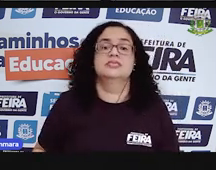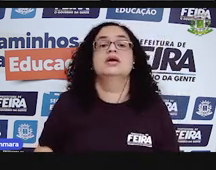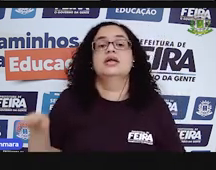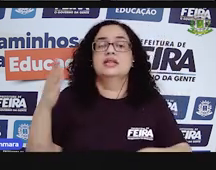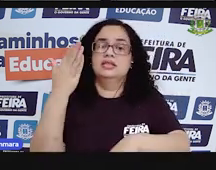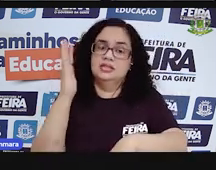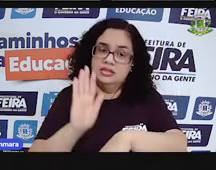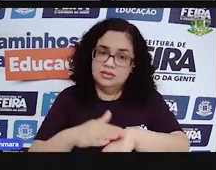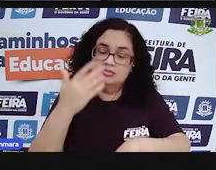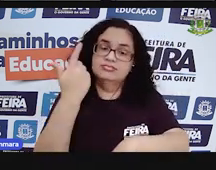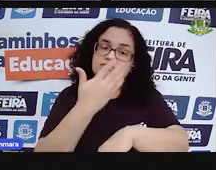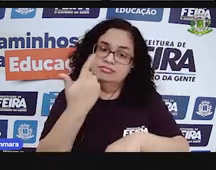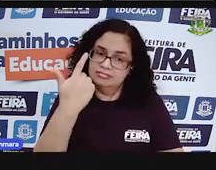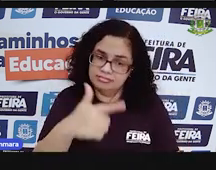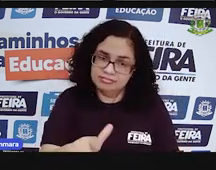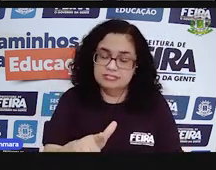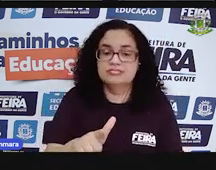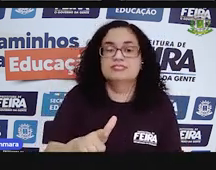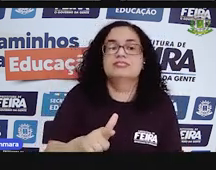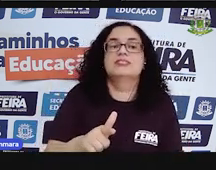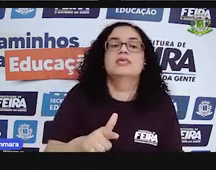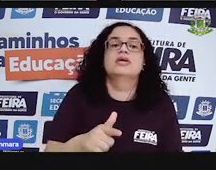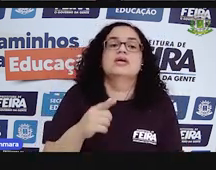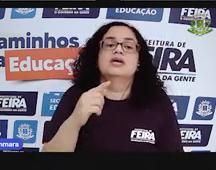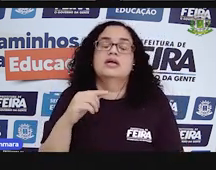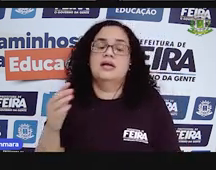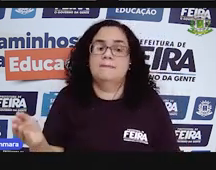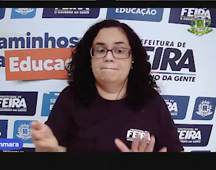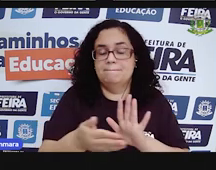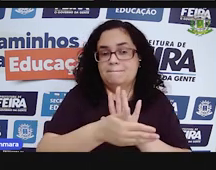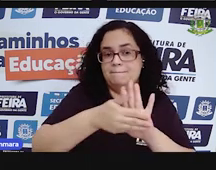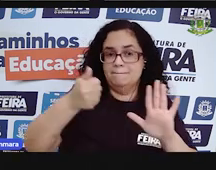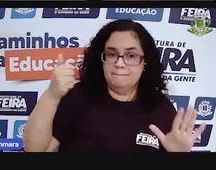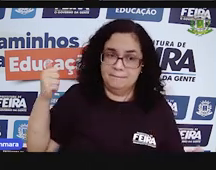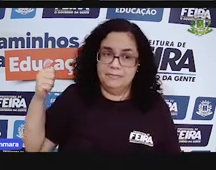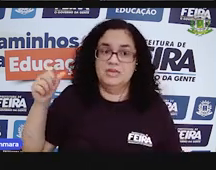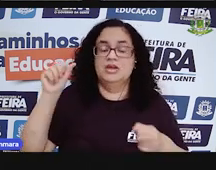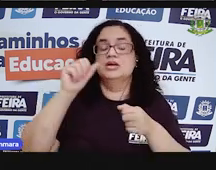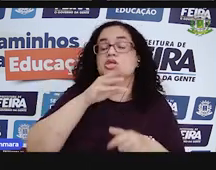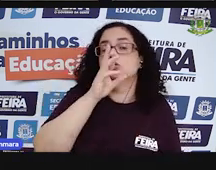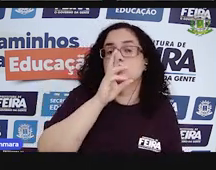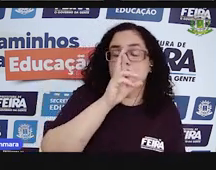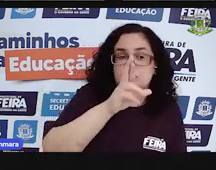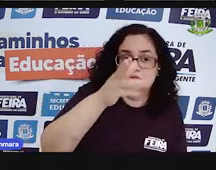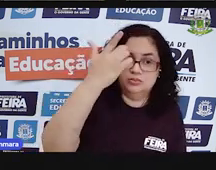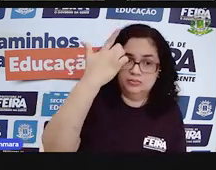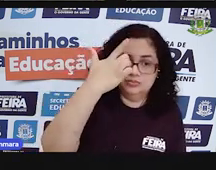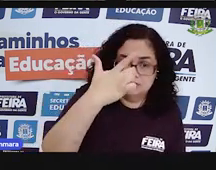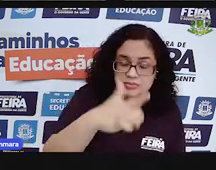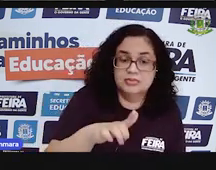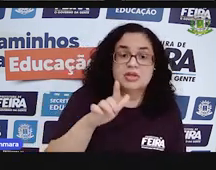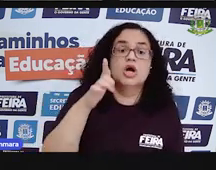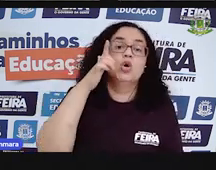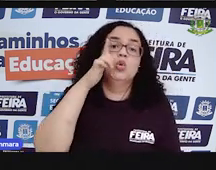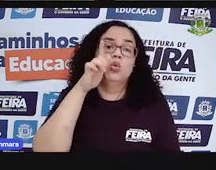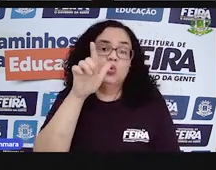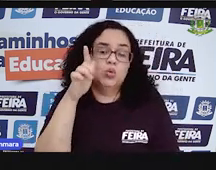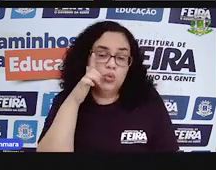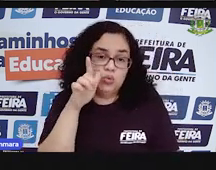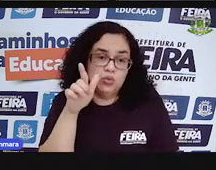tente mais uma vez. Então, eu viria aqui, apagava essa conta, fazia de novo, até eu acertar,